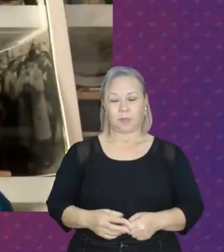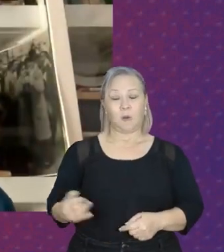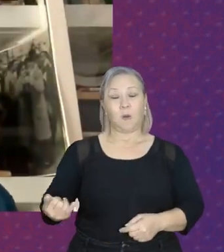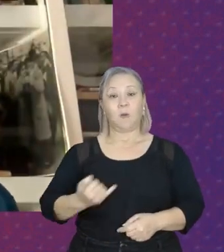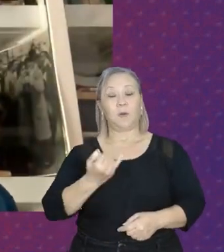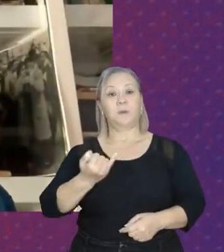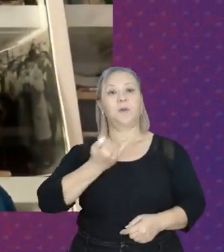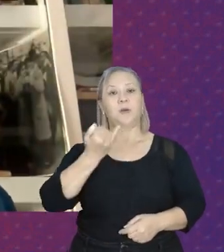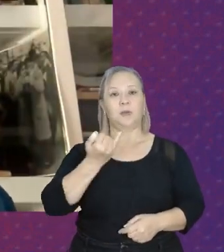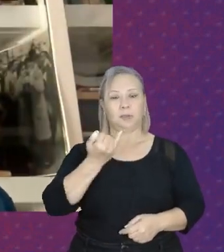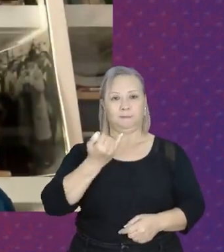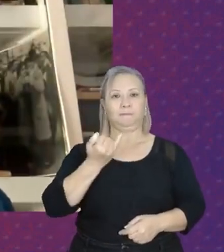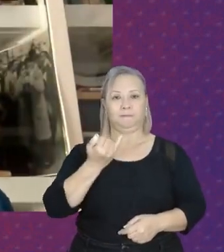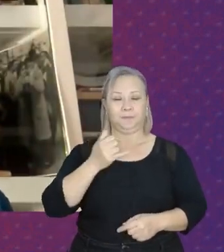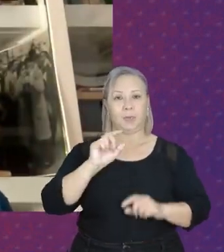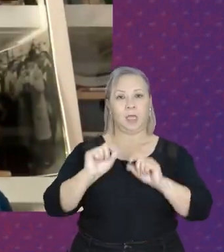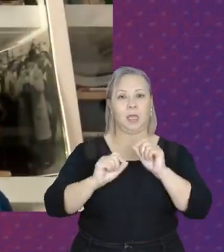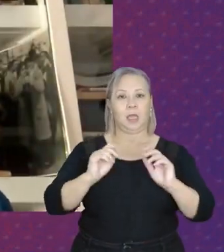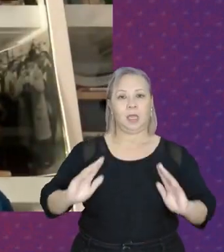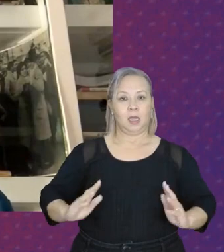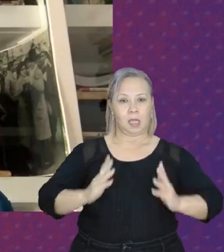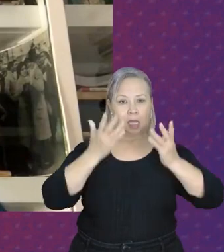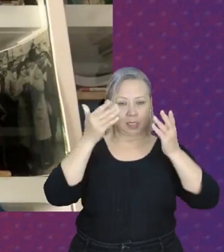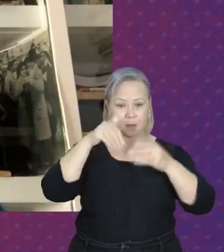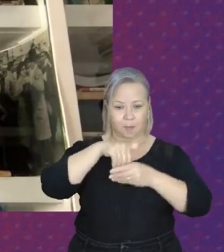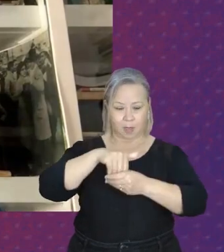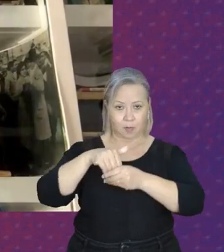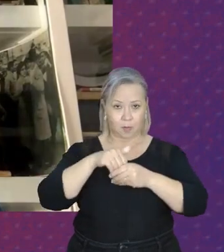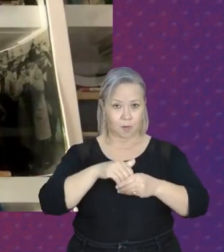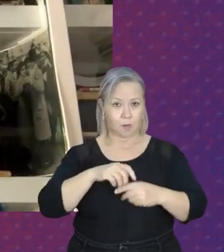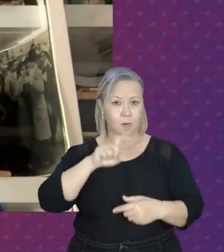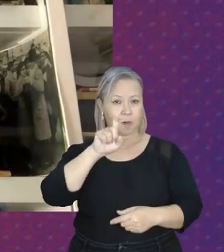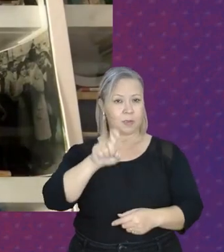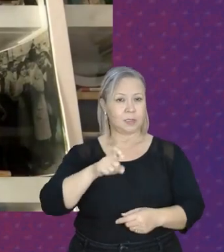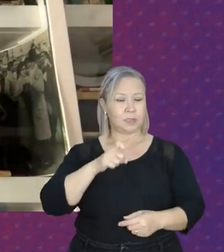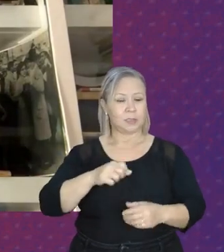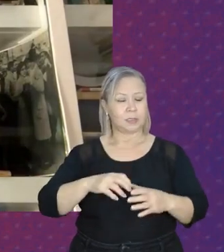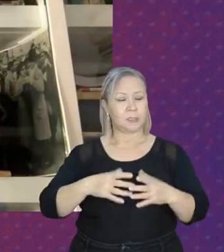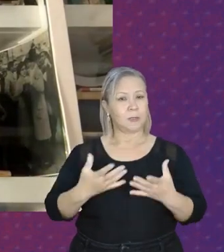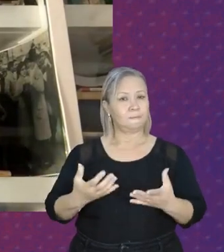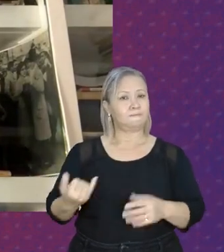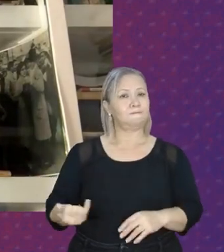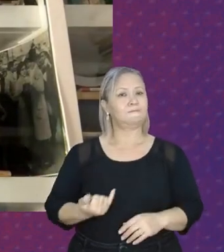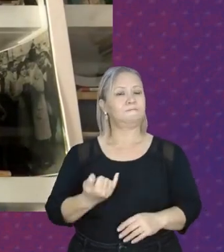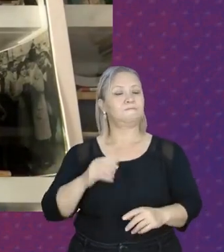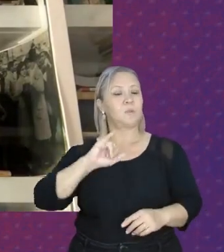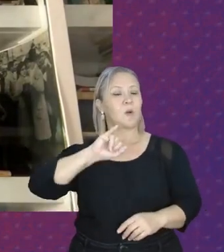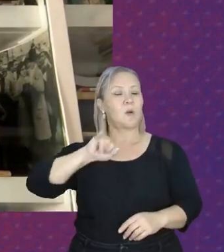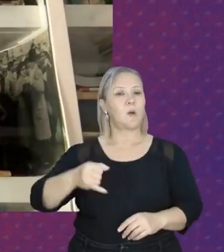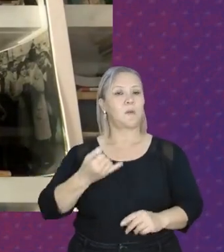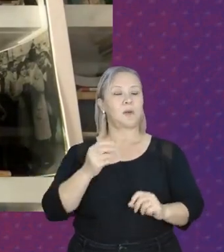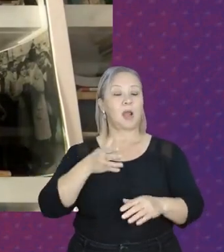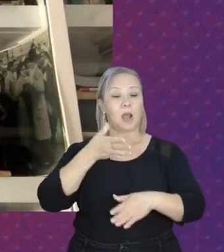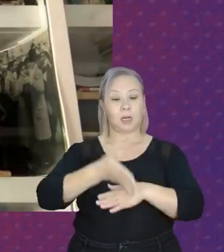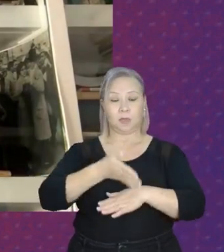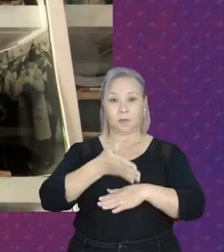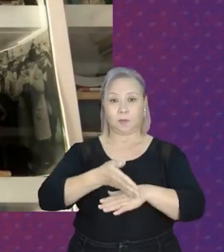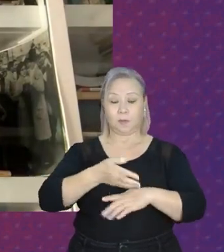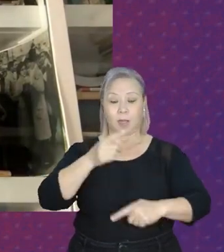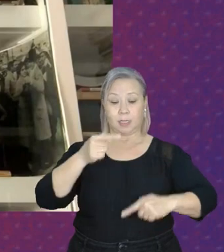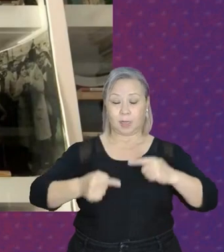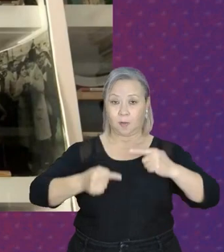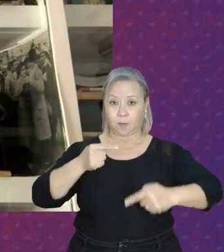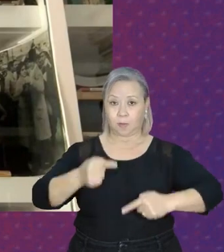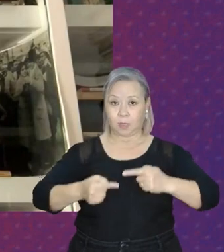é que as campanhas eleitorais, elas são uma grande oportunidade de participação política